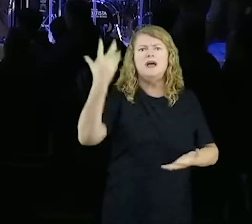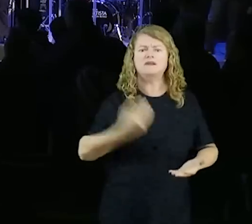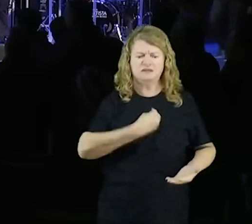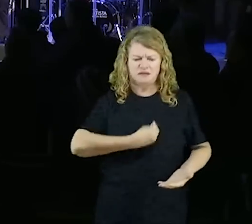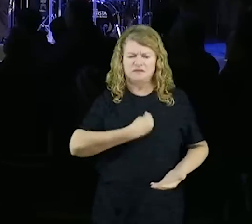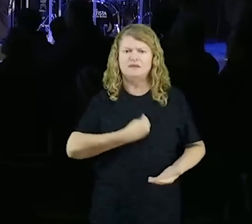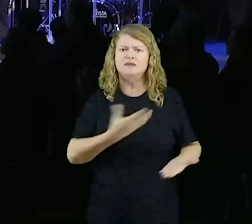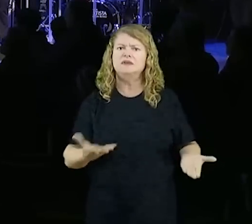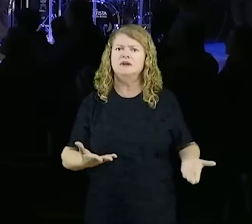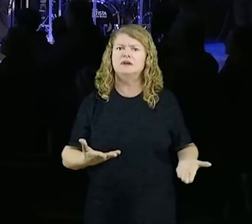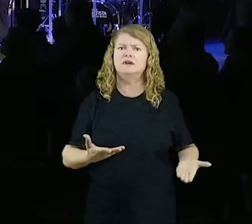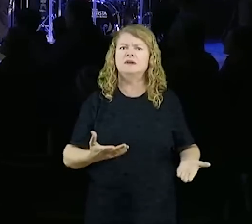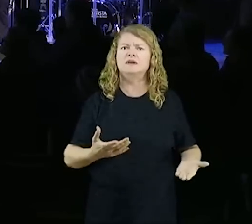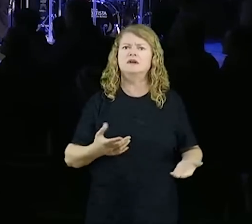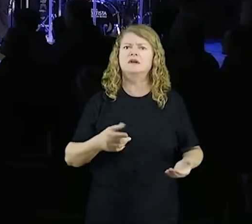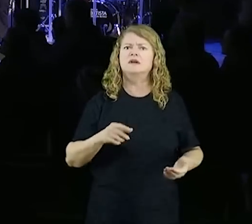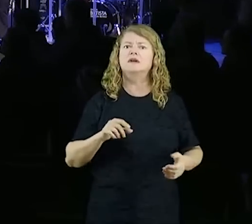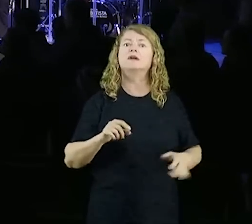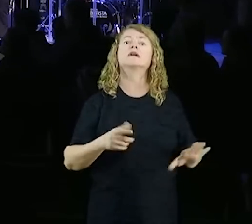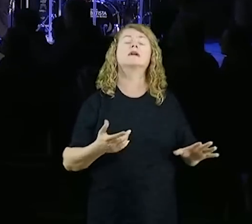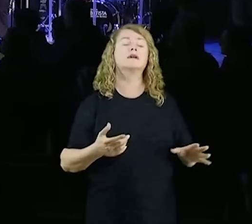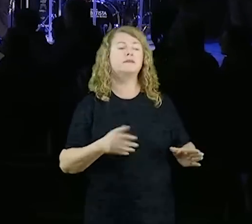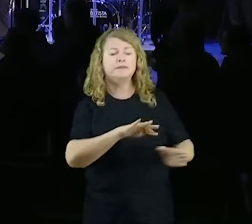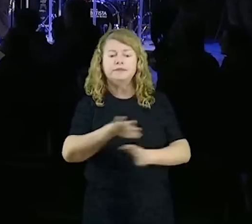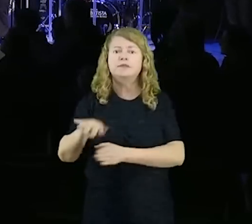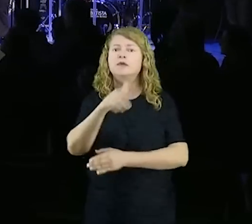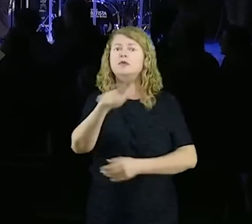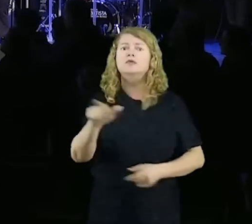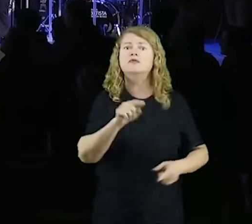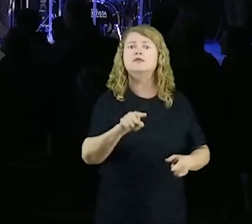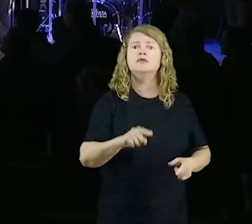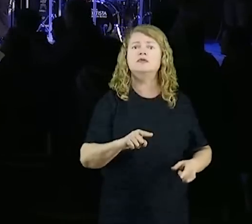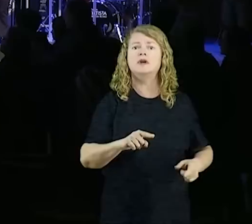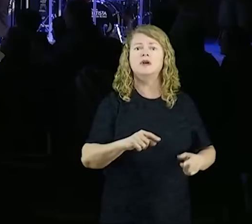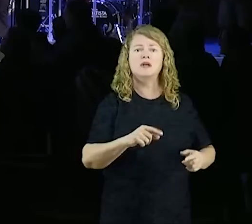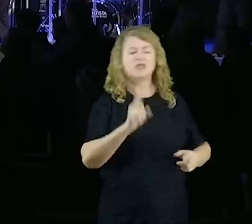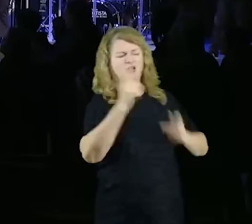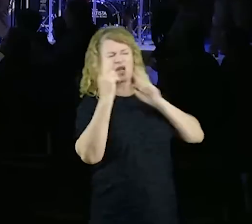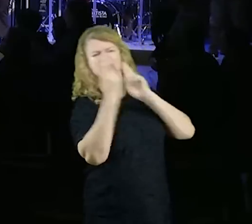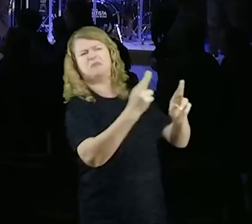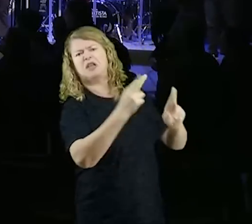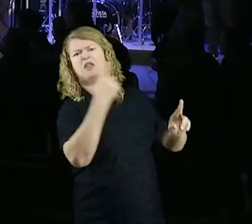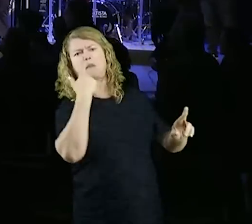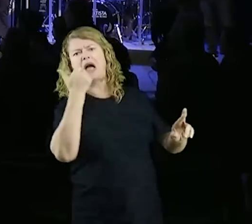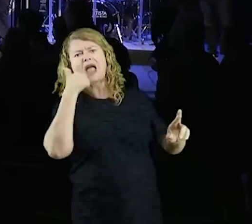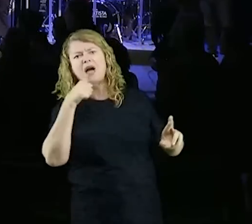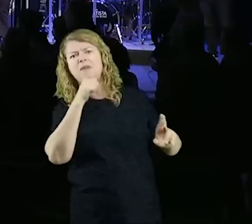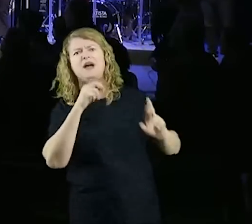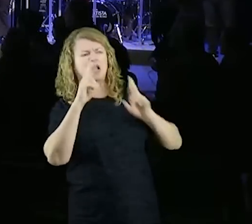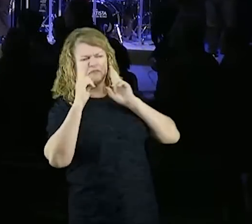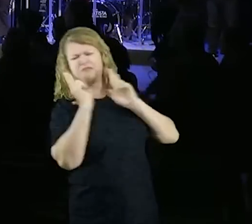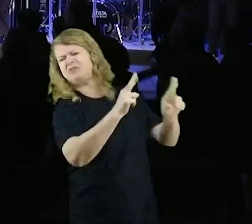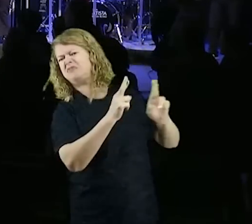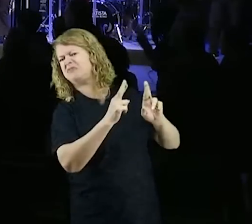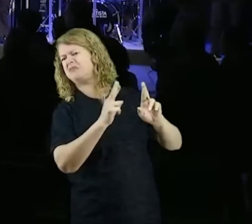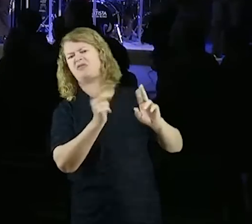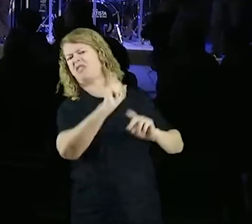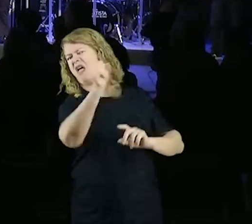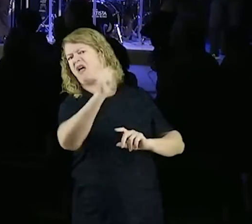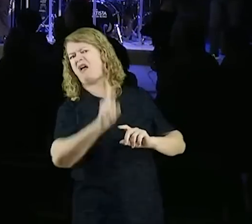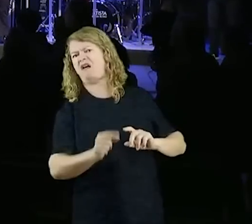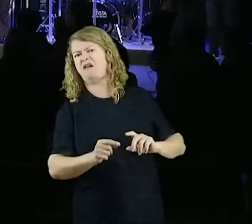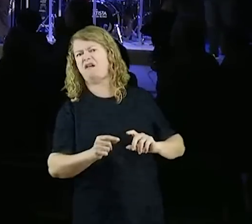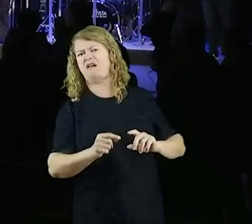você continua desorrando, teu pai e tua mãe, querido, se há um pecado, olha aqui, se há um pecado, que